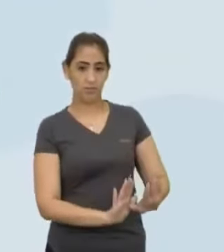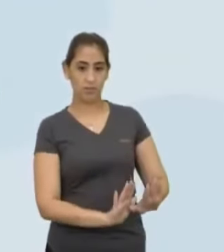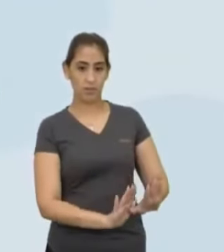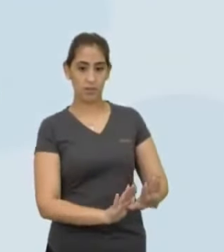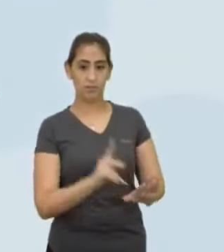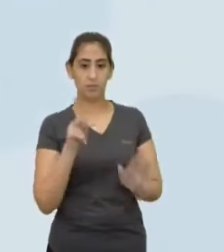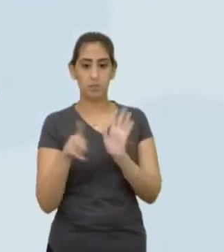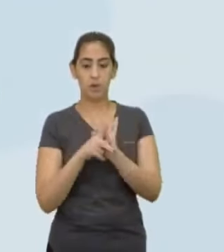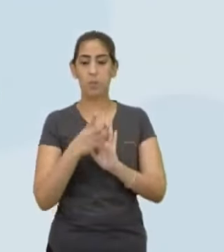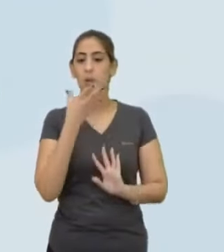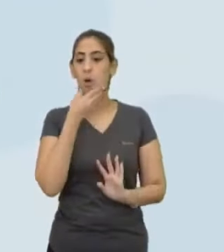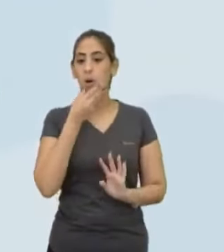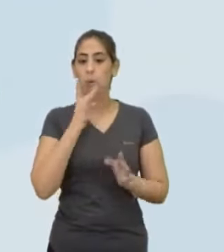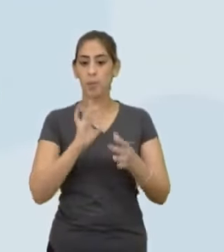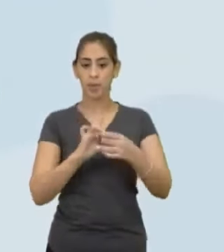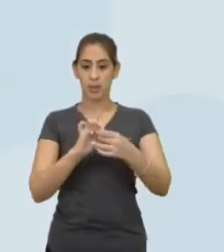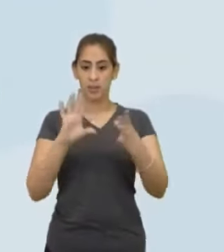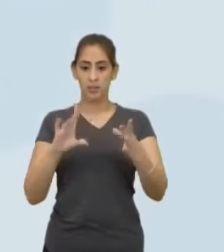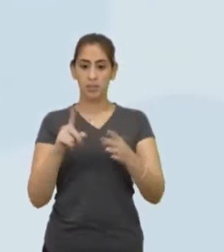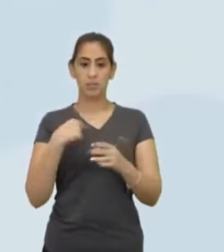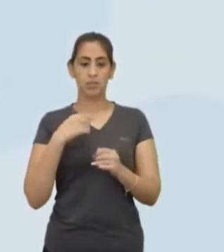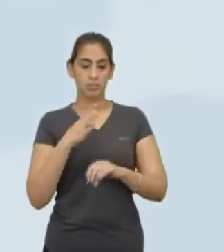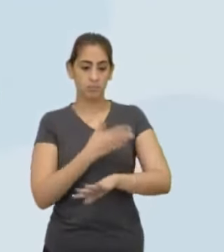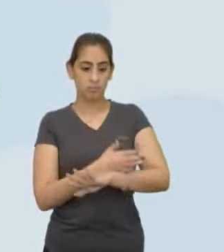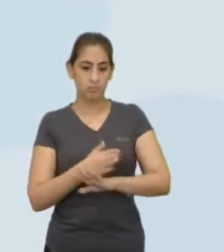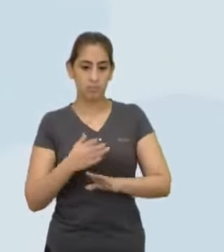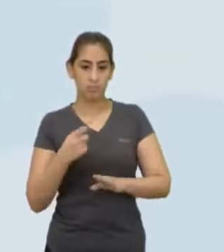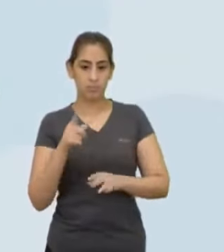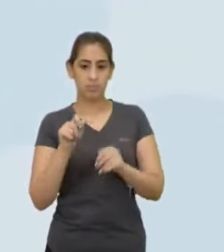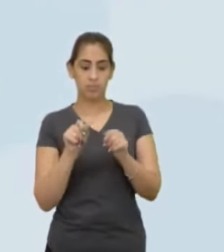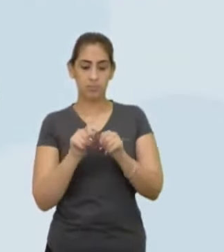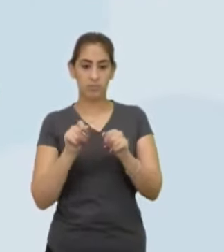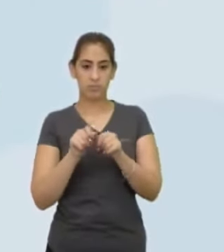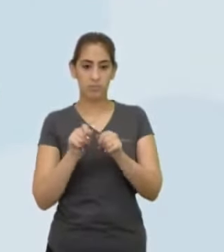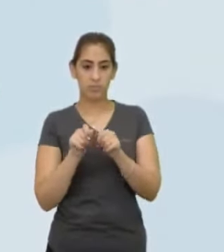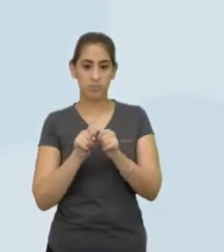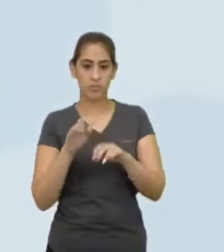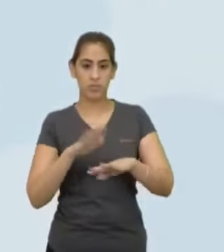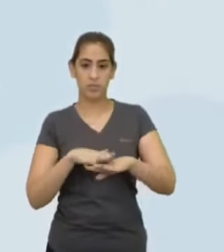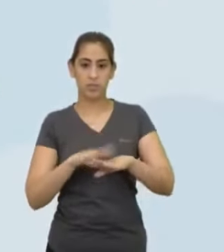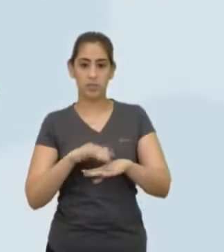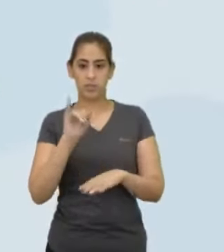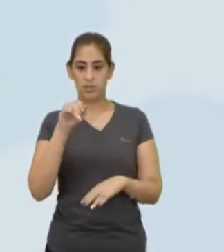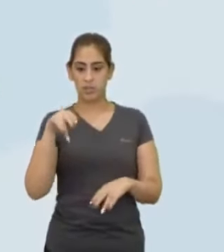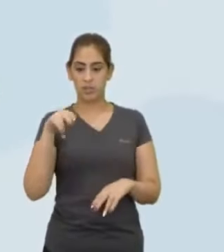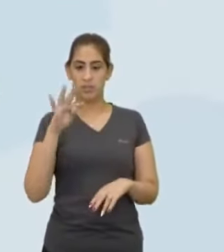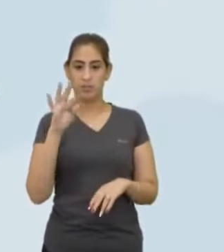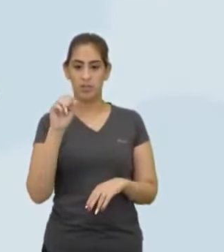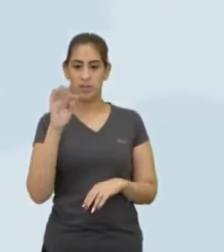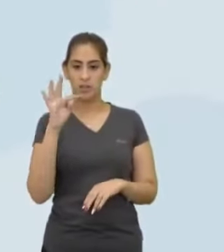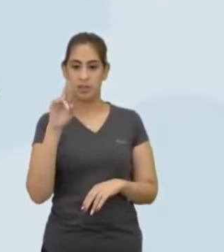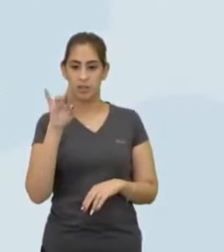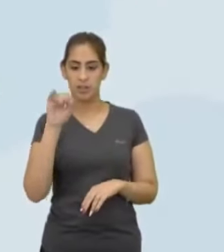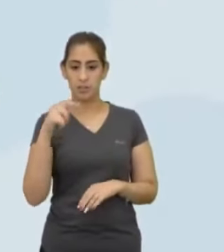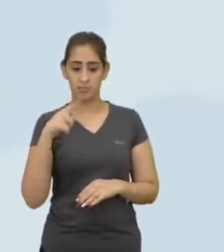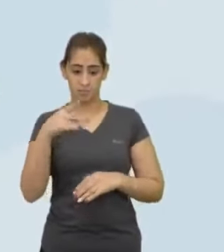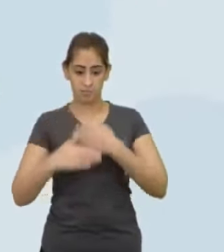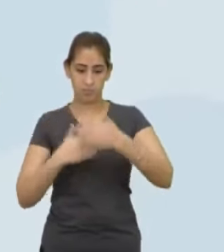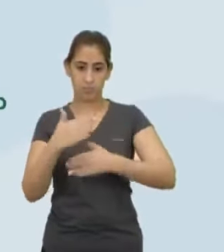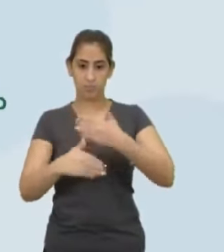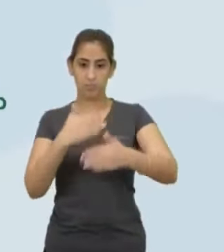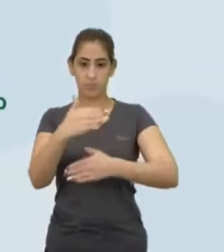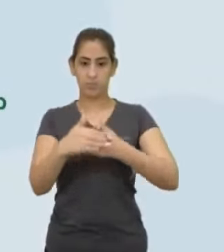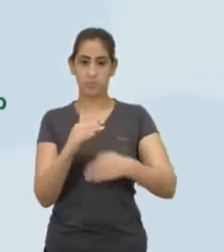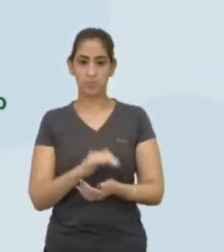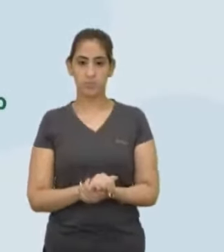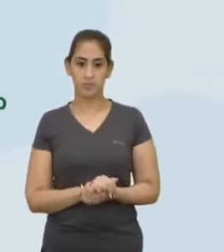homem livre Que acabava indo pra infantaria A gente evoluiu ao longo disso Vamos